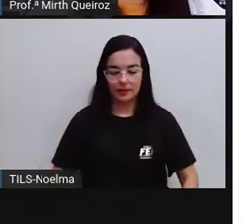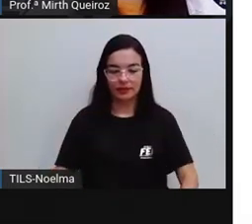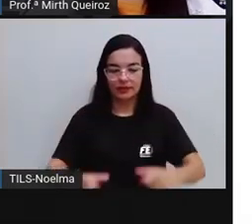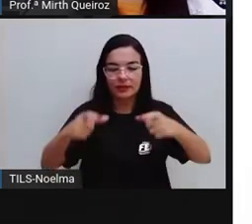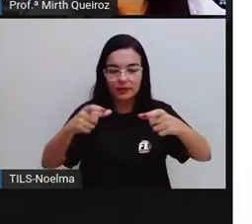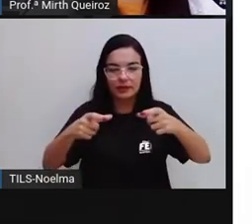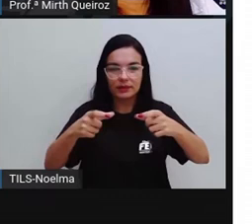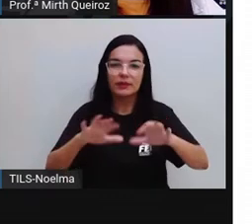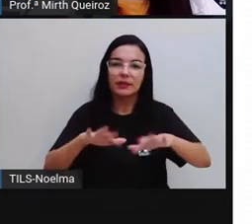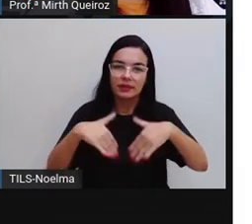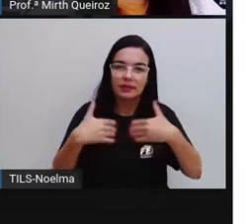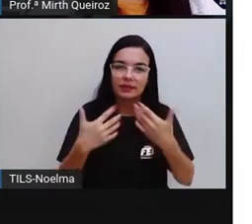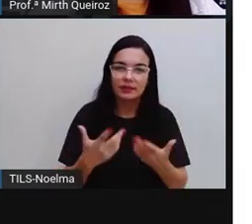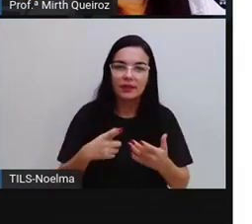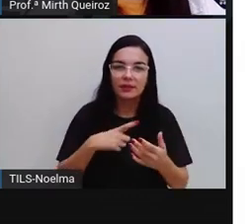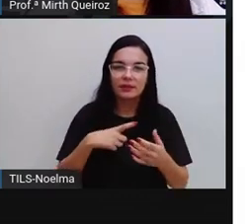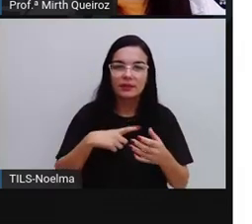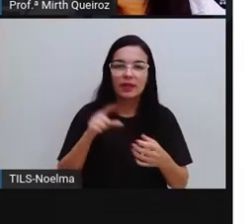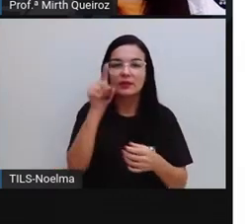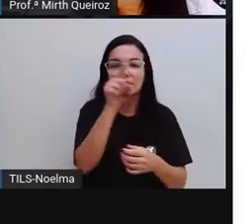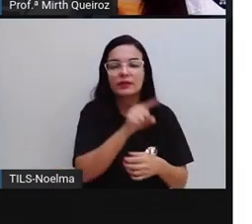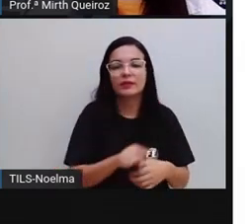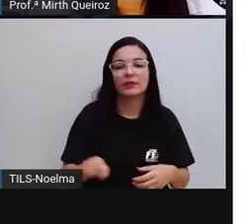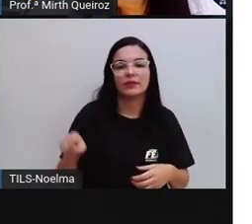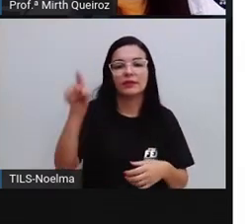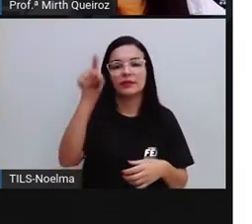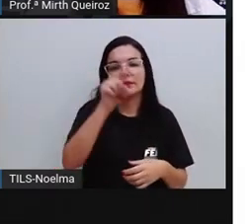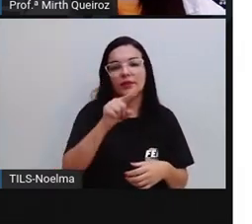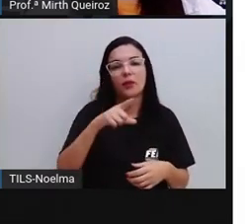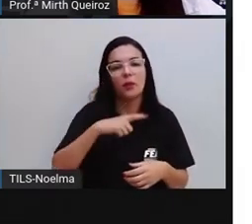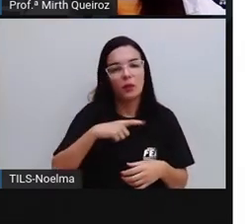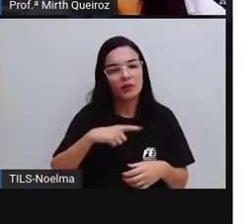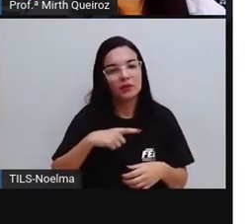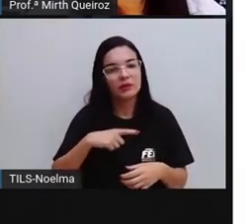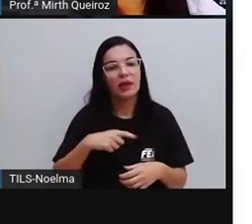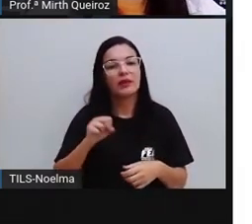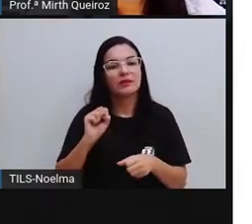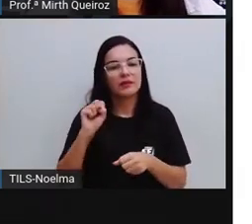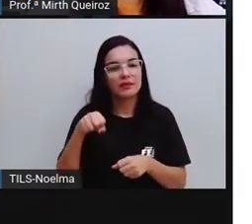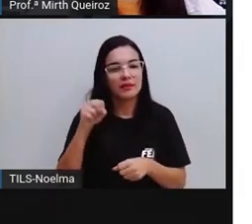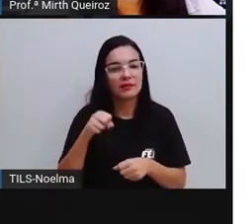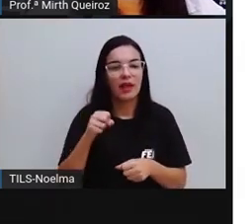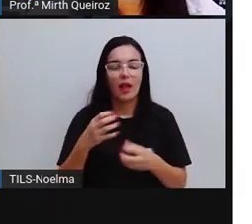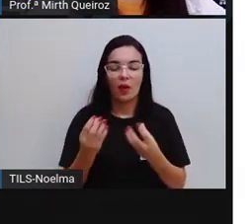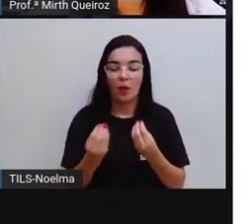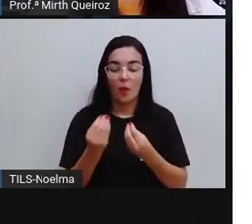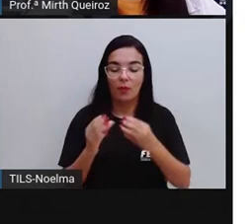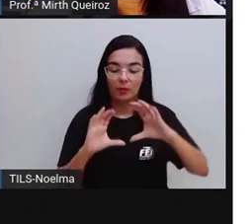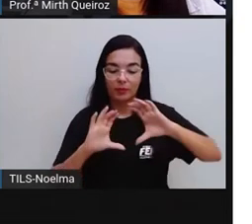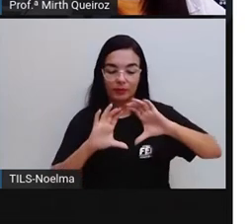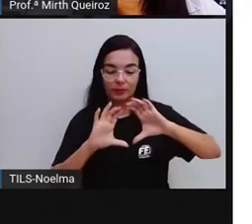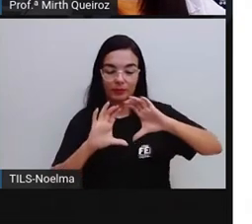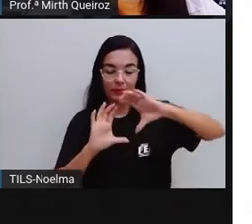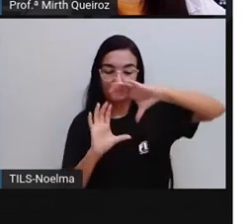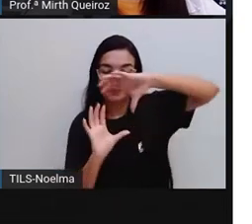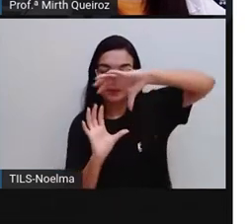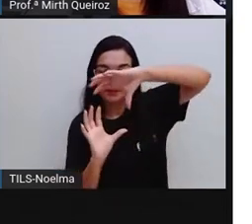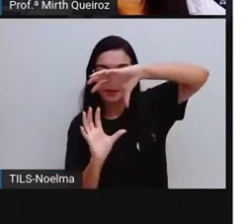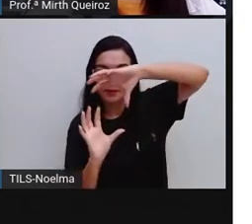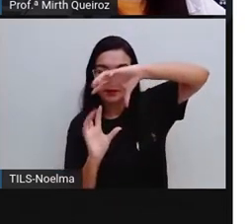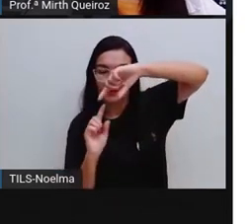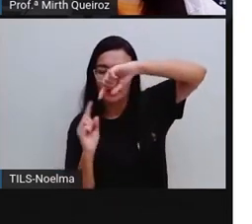em formato de círculo, que vai dar ela essa lateral arredondada e a